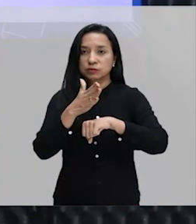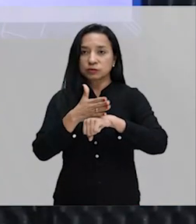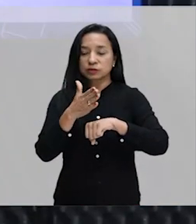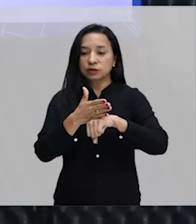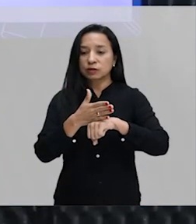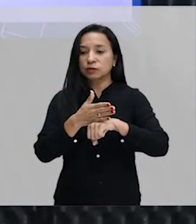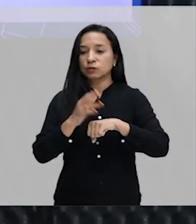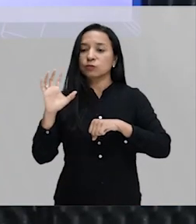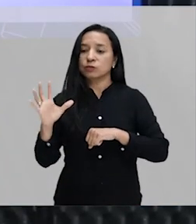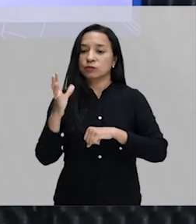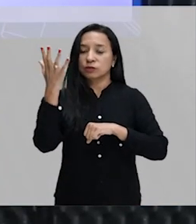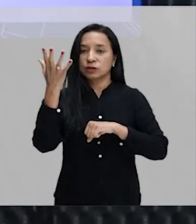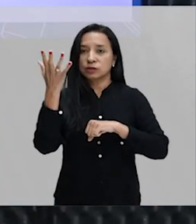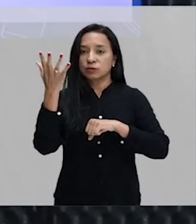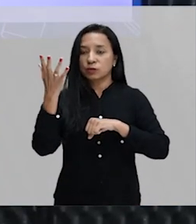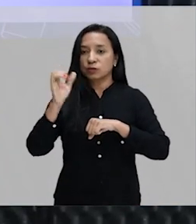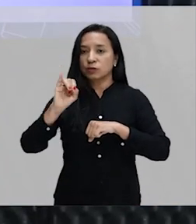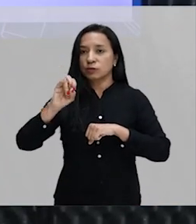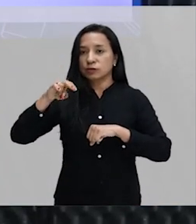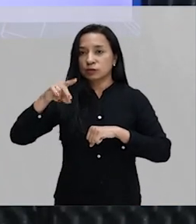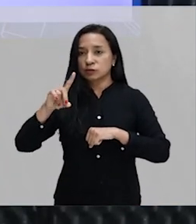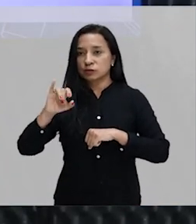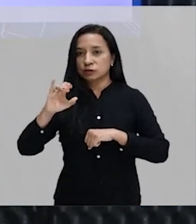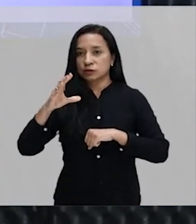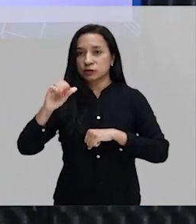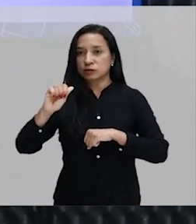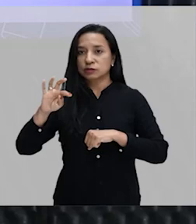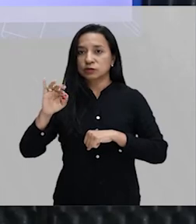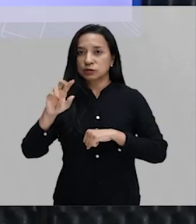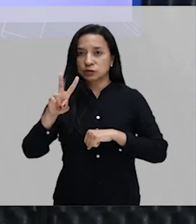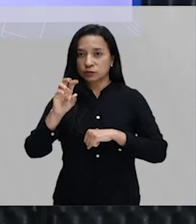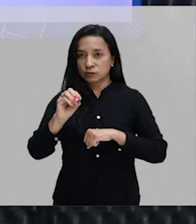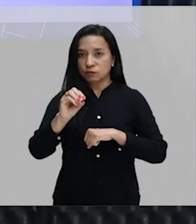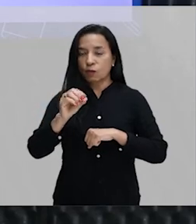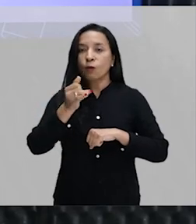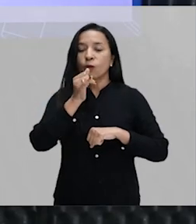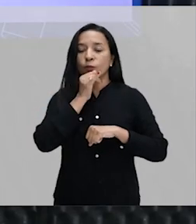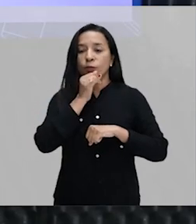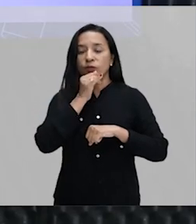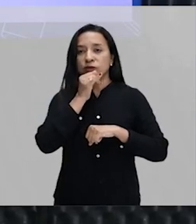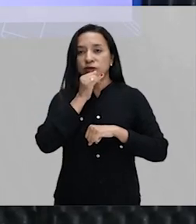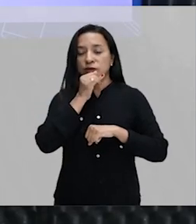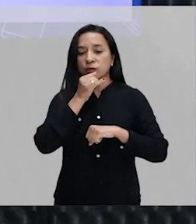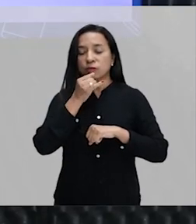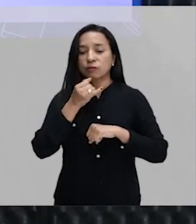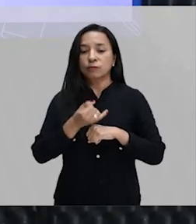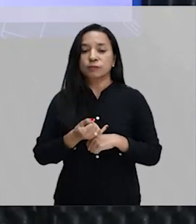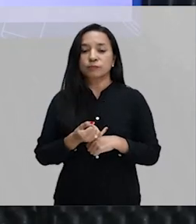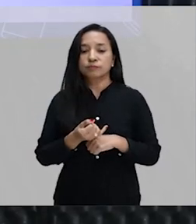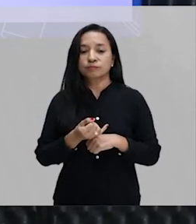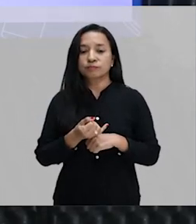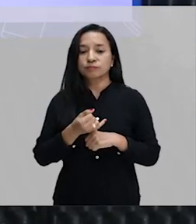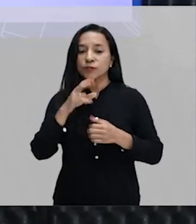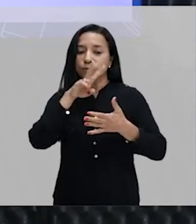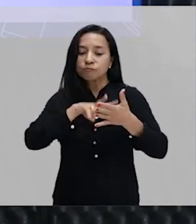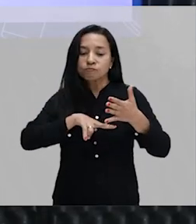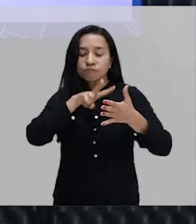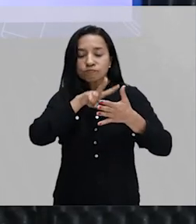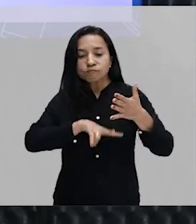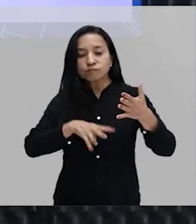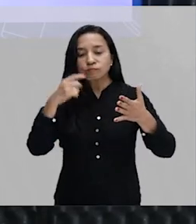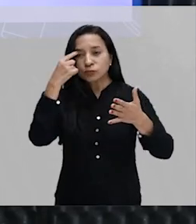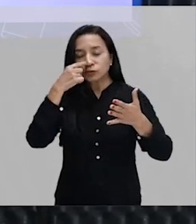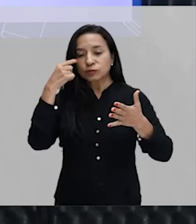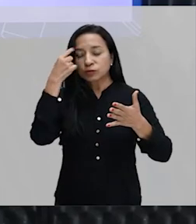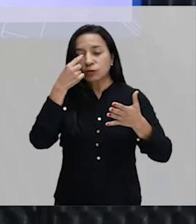uma ação no indicativo, tá certo? Então, por exemplo, eu estudo espanhol, eu falo